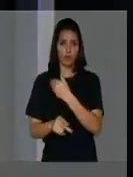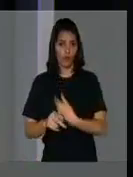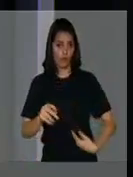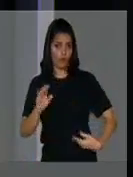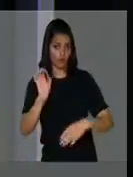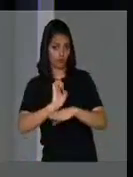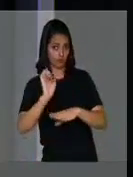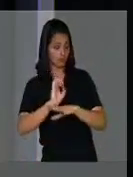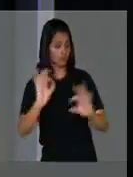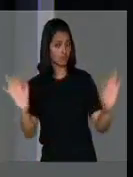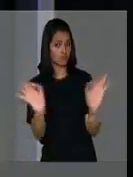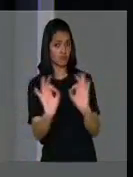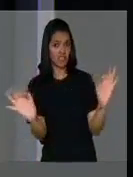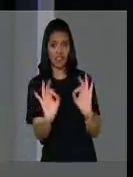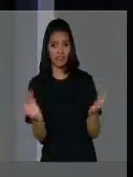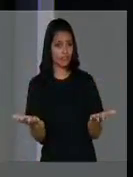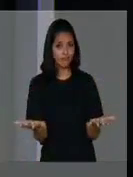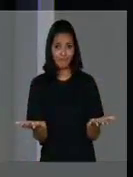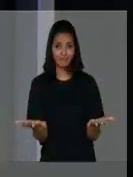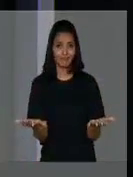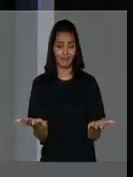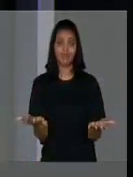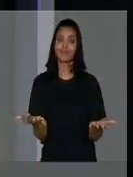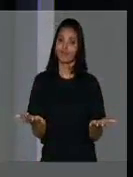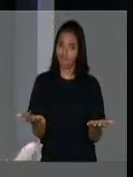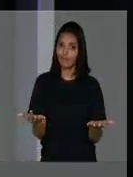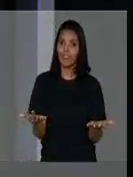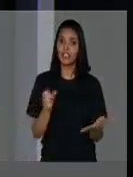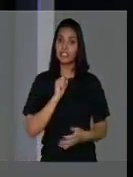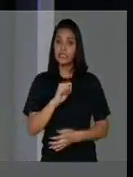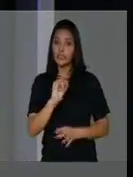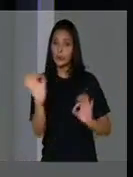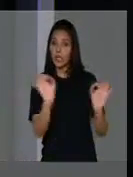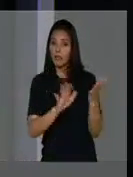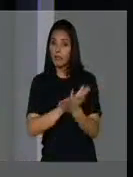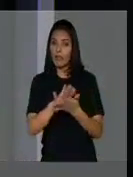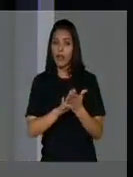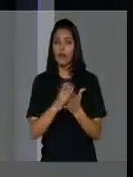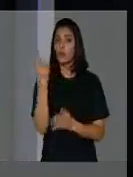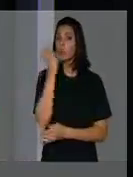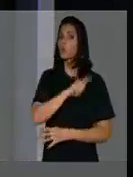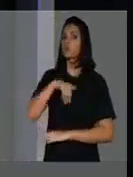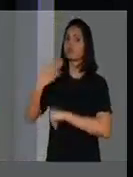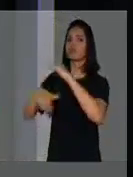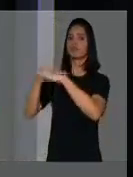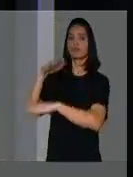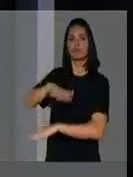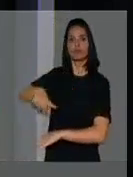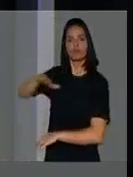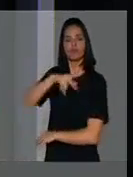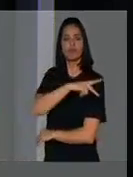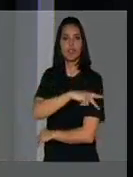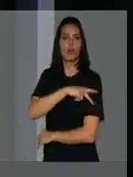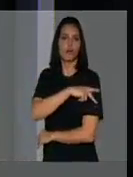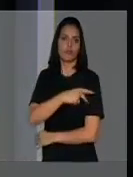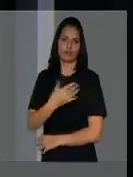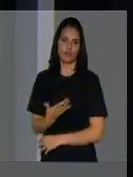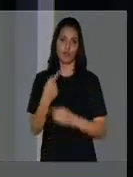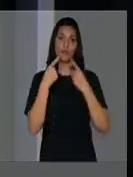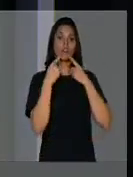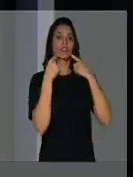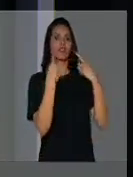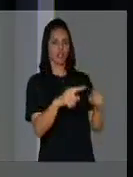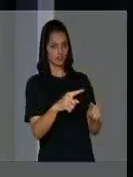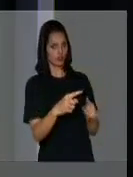estadual, para que a gente consiga trazer melhorias e benefícios para o Estado do Piauí. Então, fica aqui a minha crítica ao